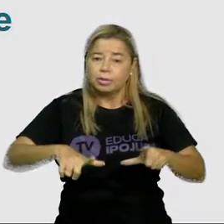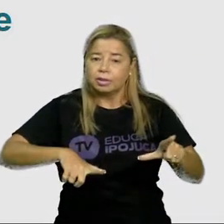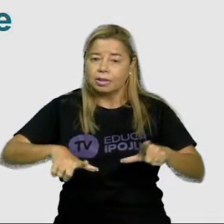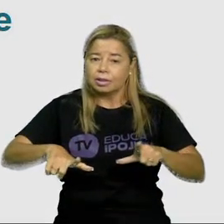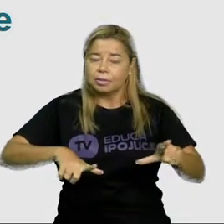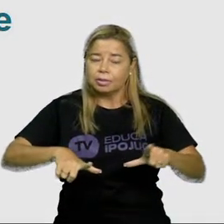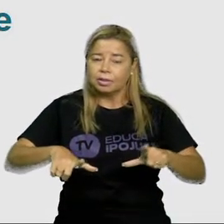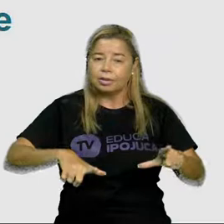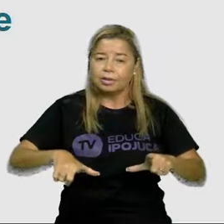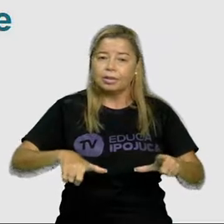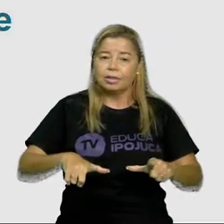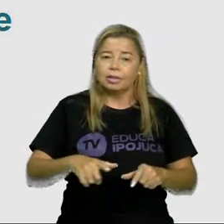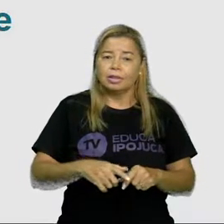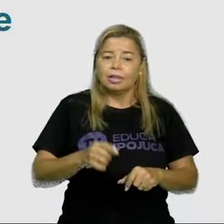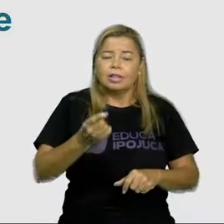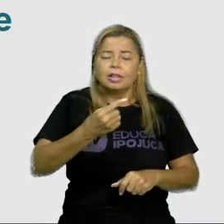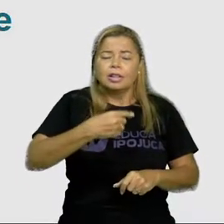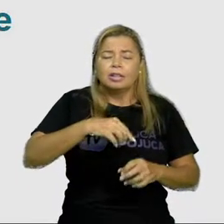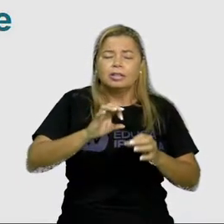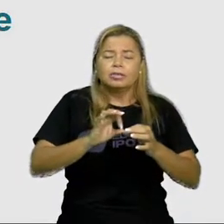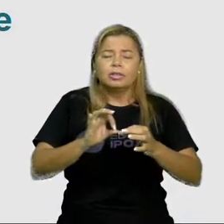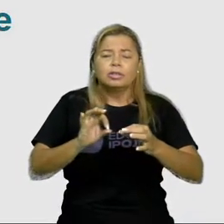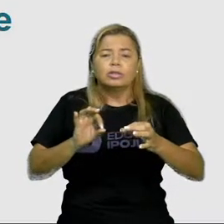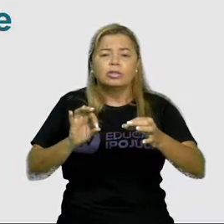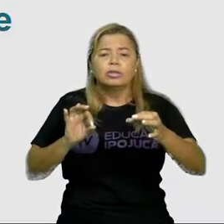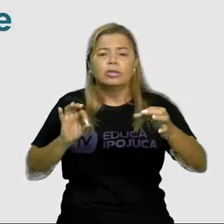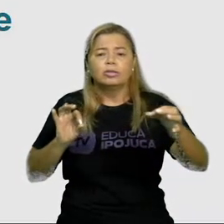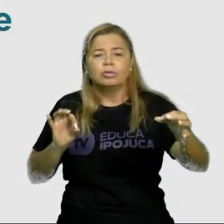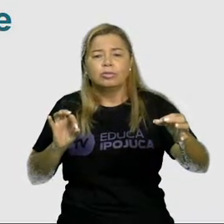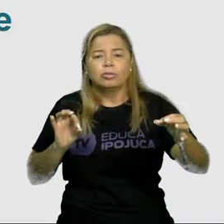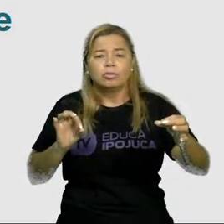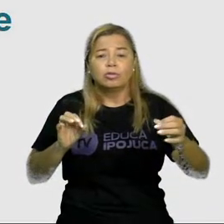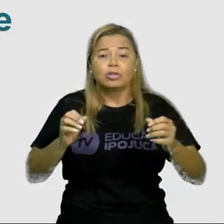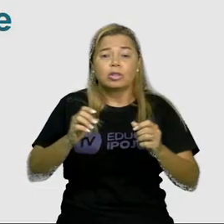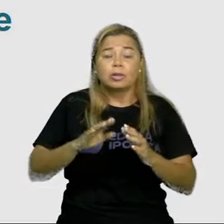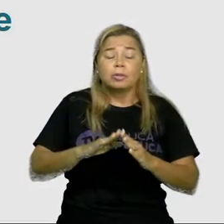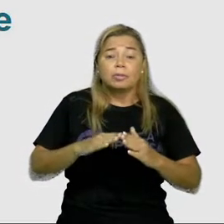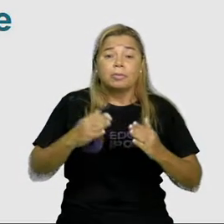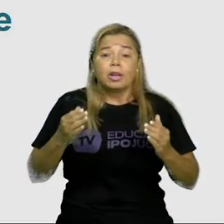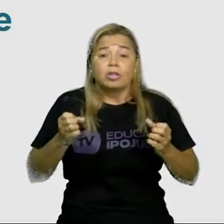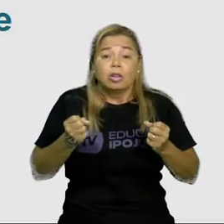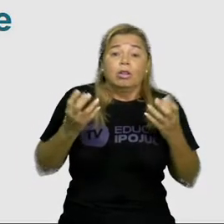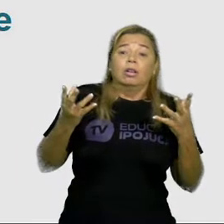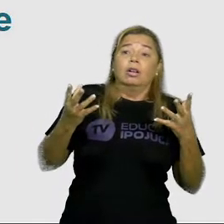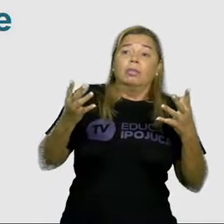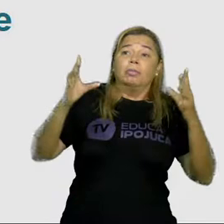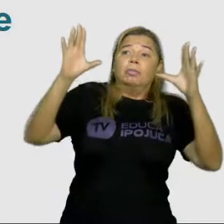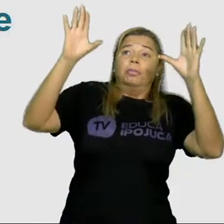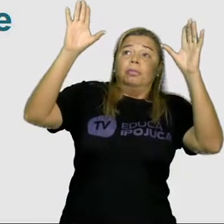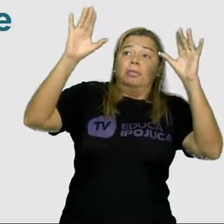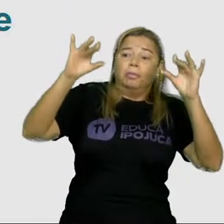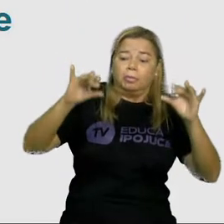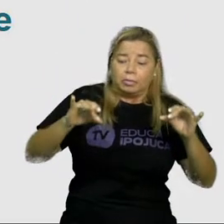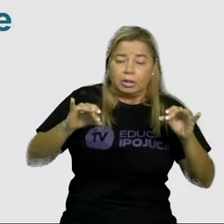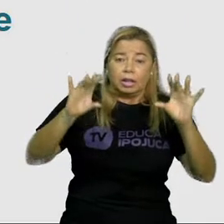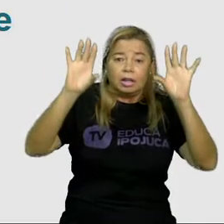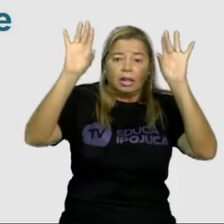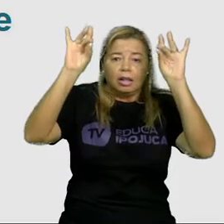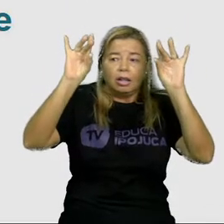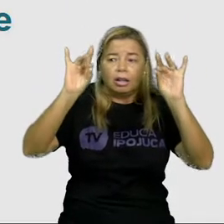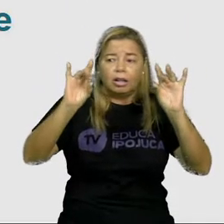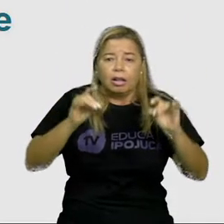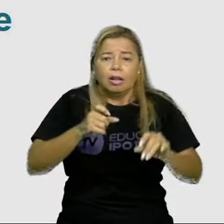longe à procura de alimento quando um floco de neve caiu, plim, e prendeu seu